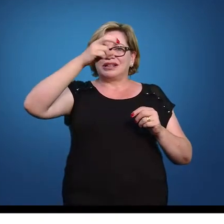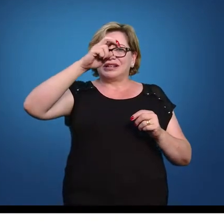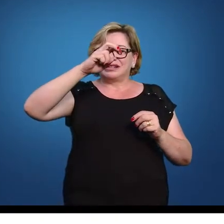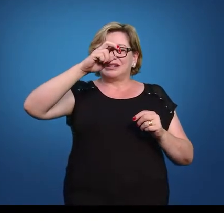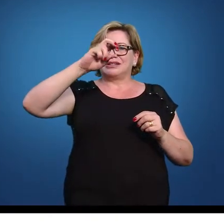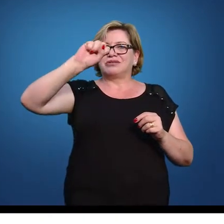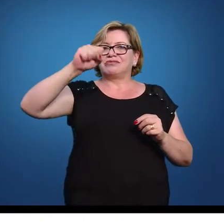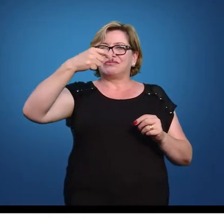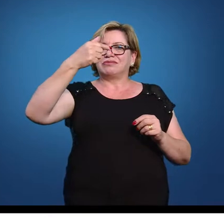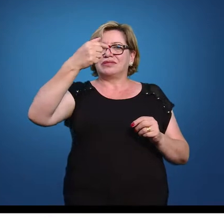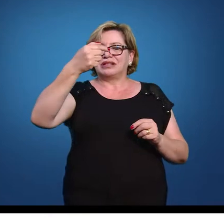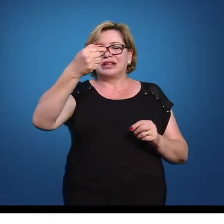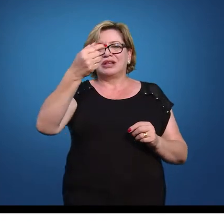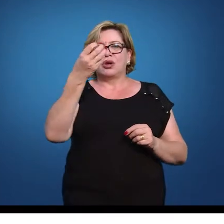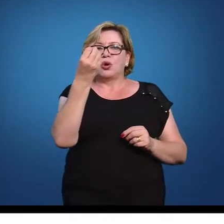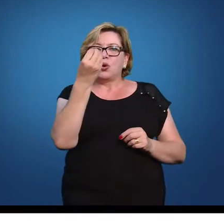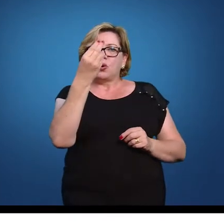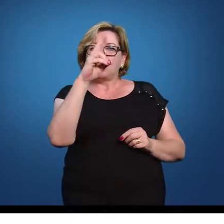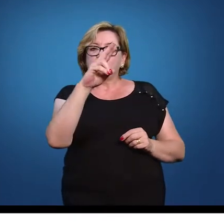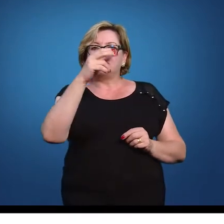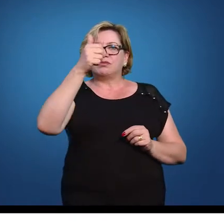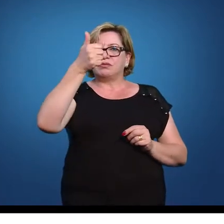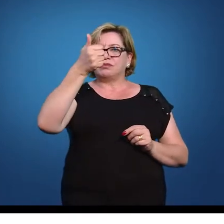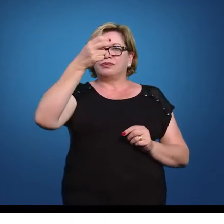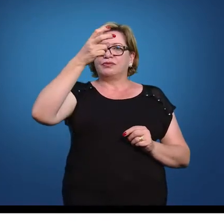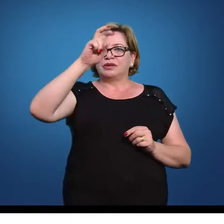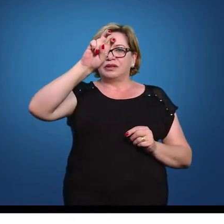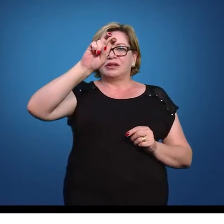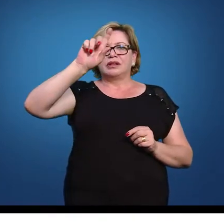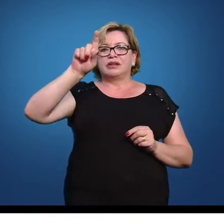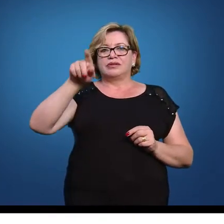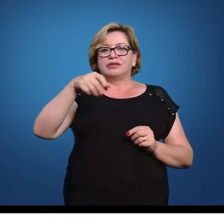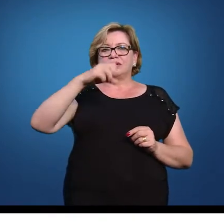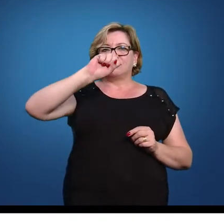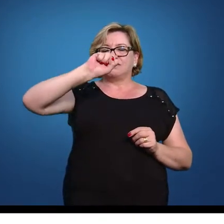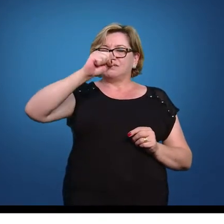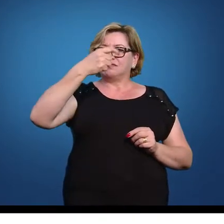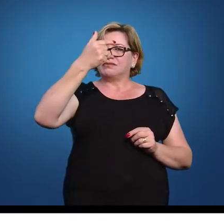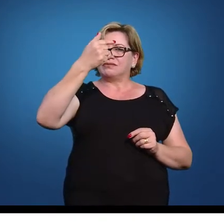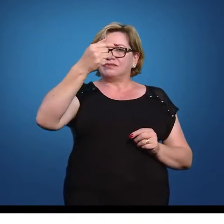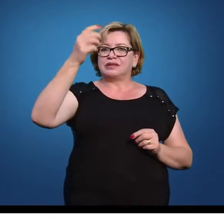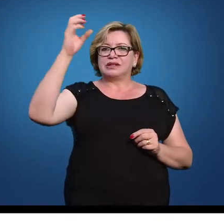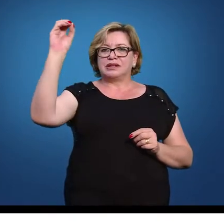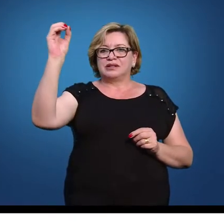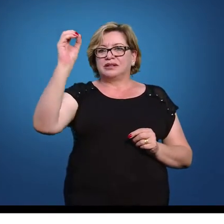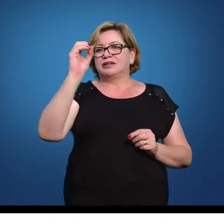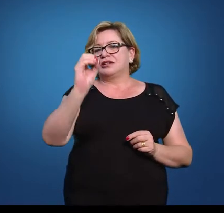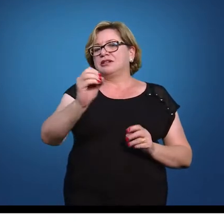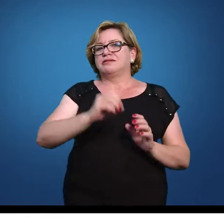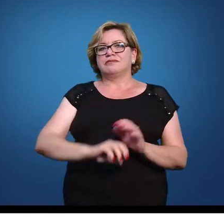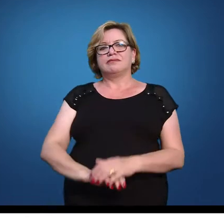se preferirem, 15,87%.